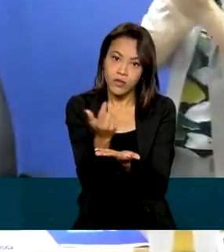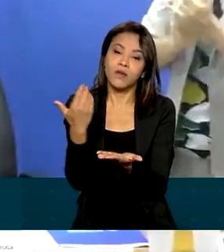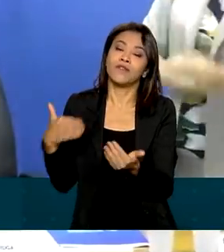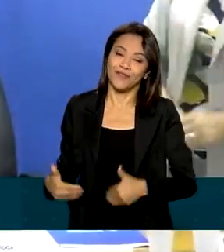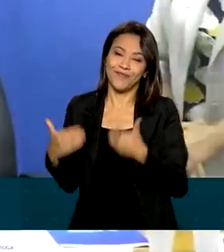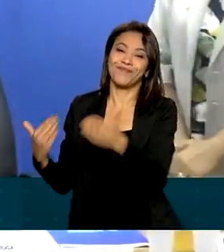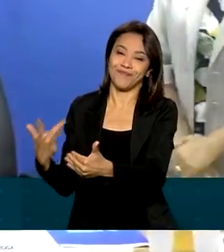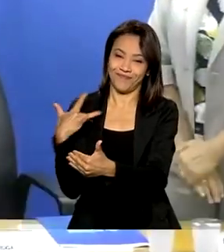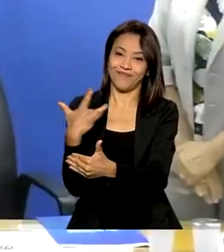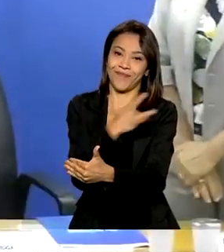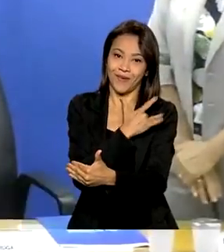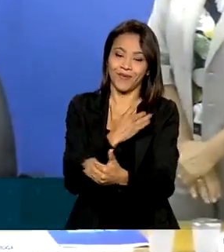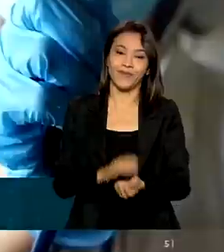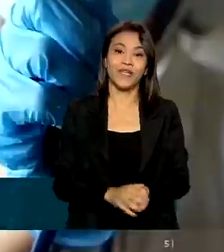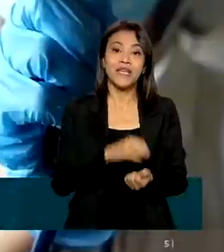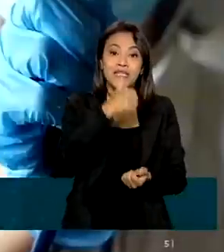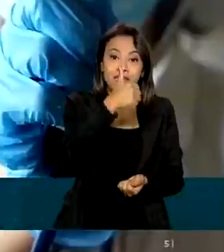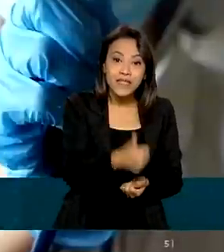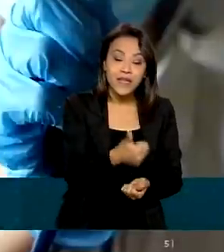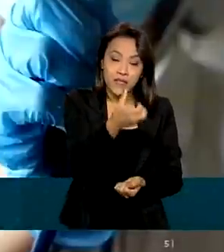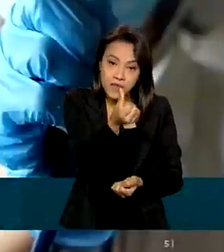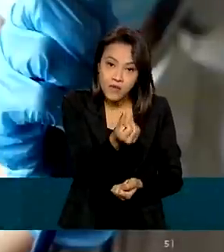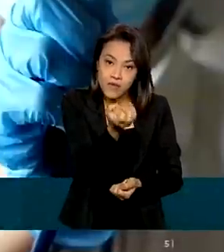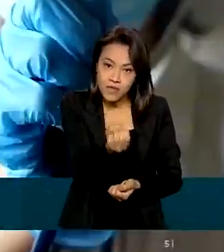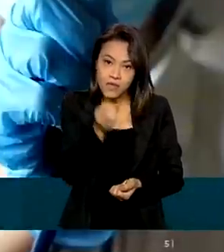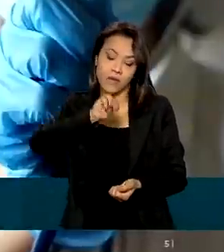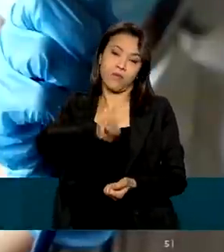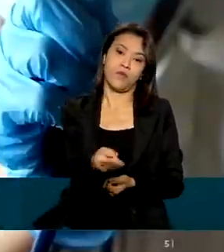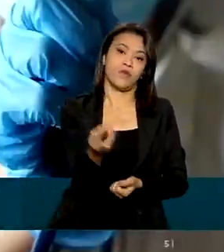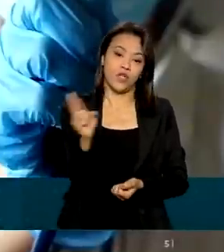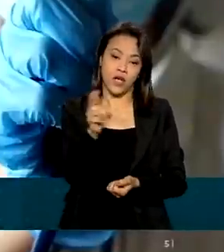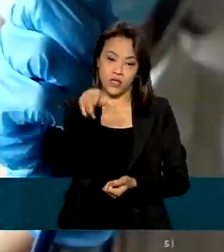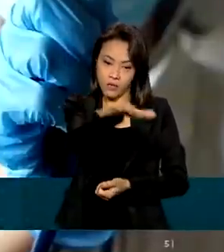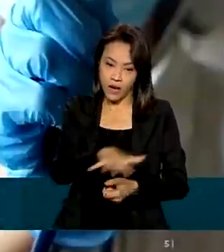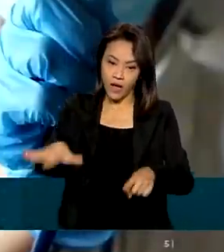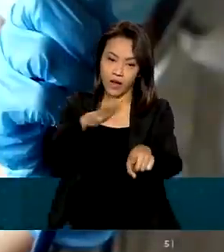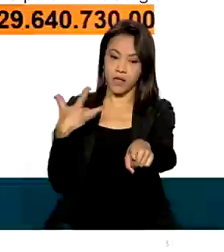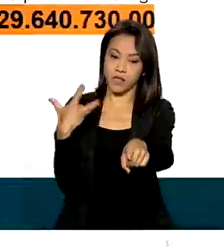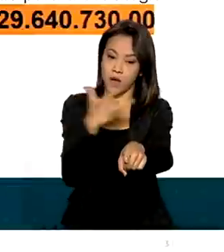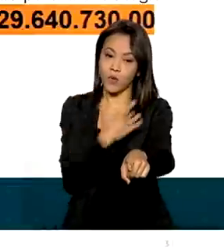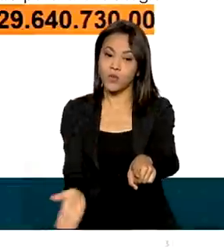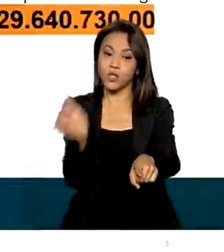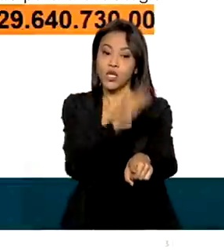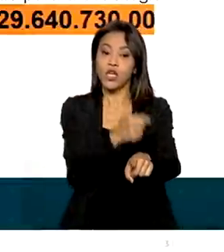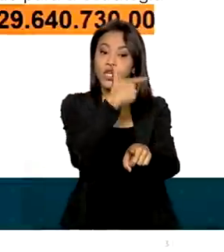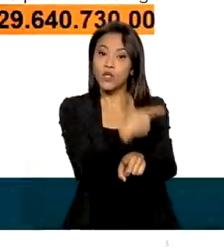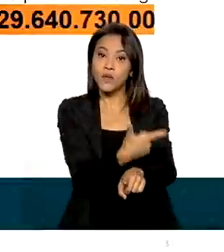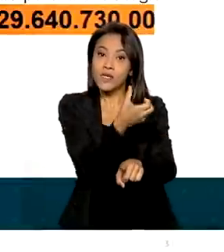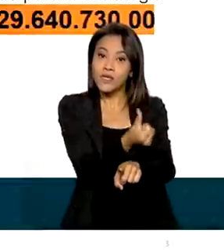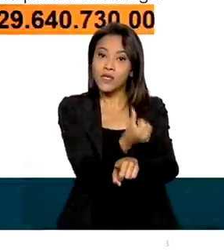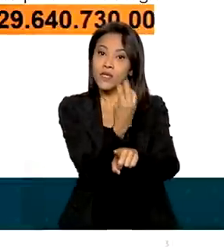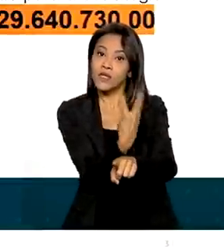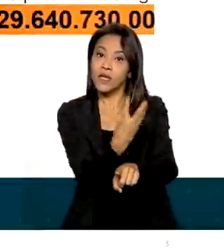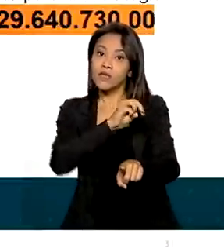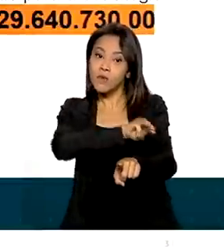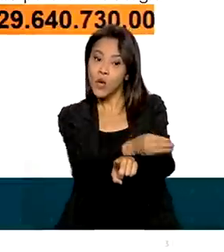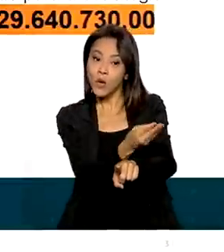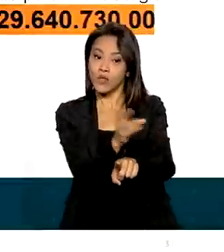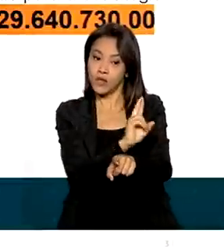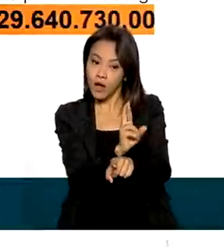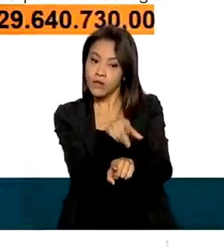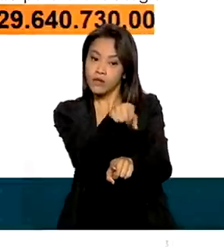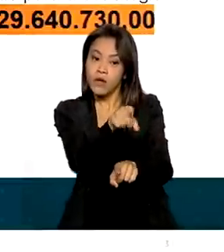Ministério da Saúde. São 160 milhões de reais para a saúde básica e 263 milhões de reais